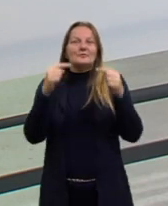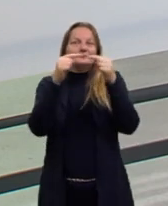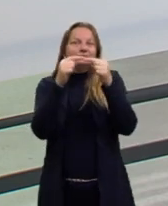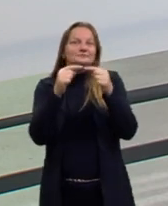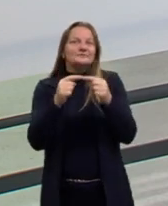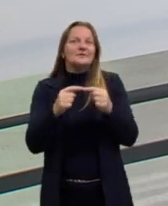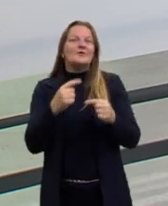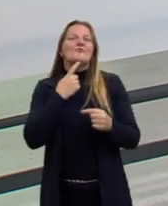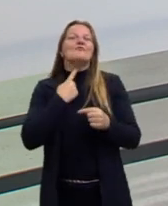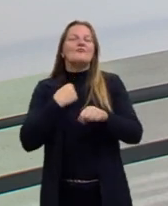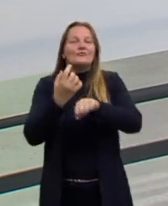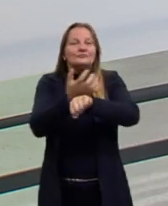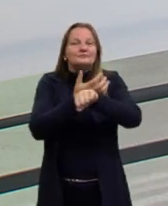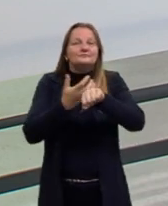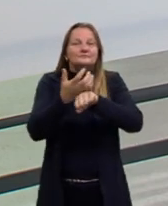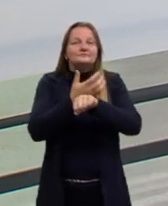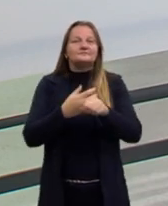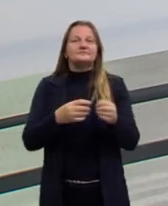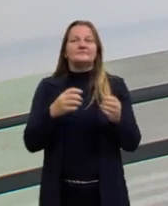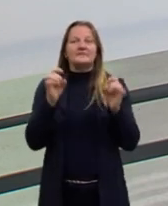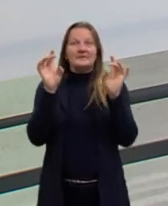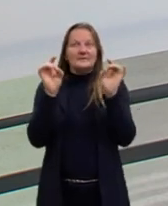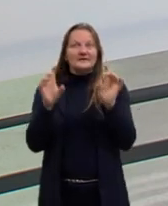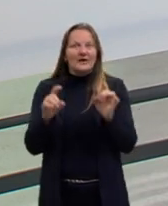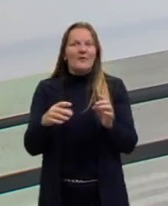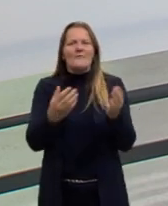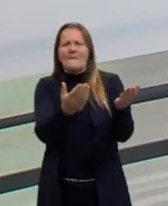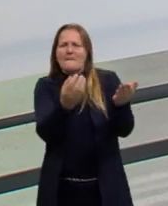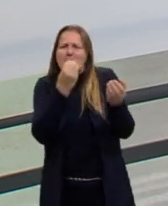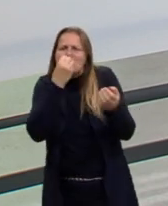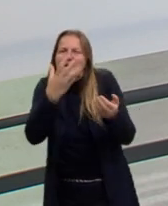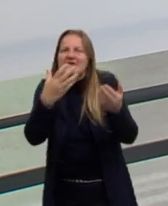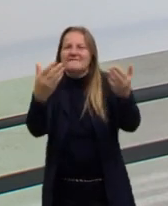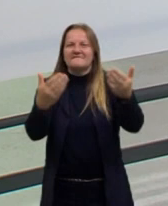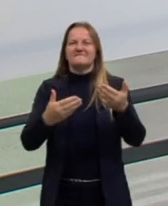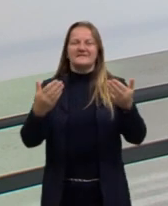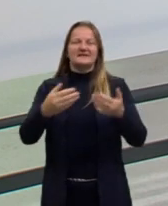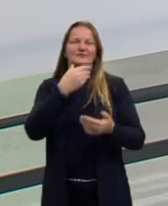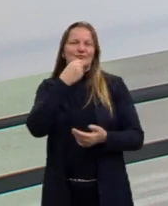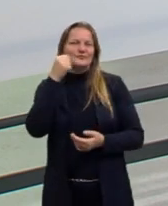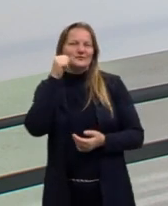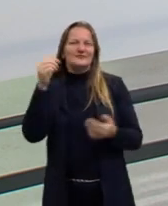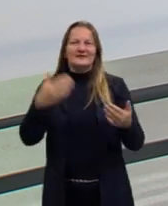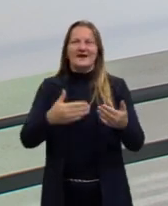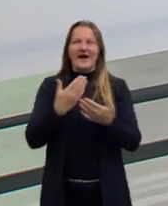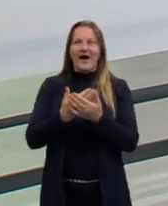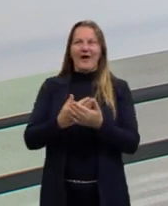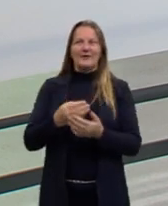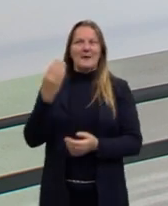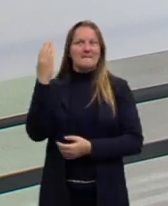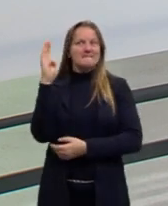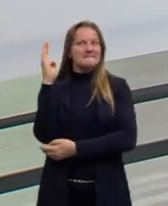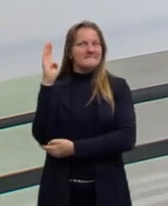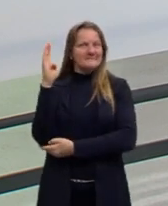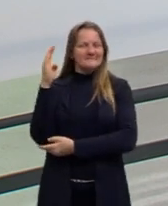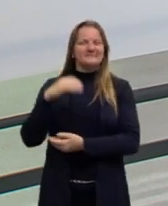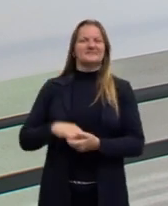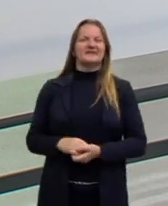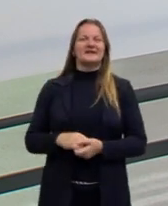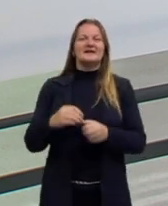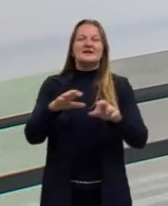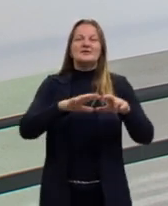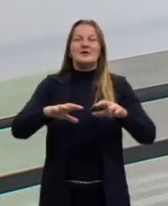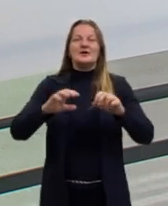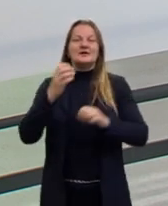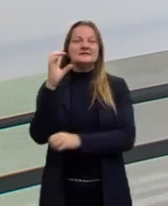por uma matéria, um assunto em específico, então sejam bem-vindos e bem-vindas à aula de hoje, aula de biologia, na área